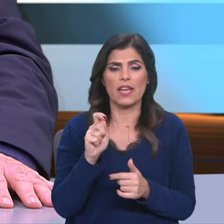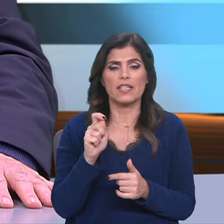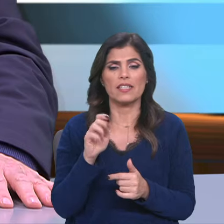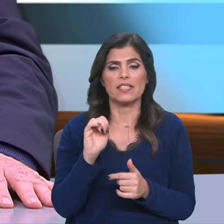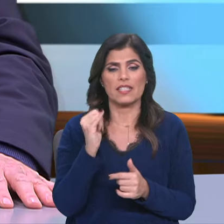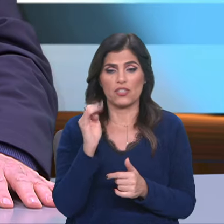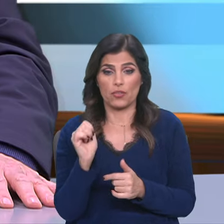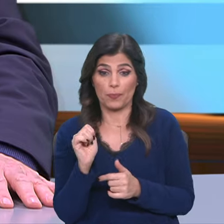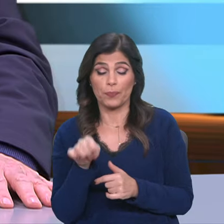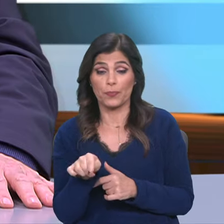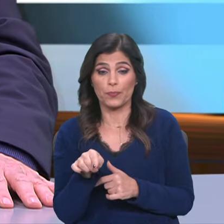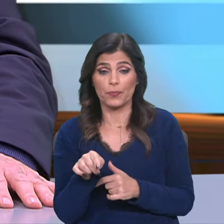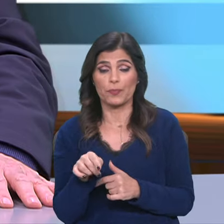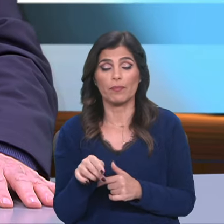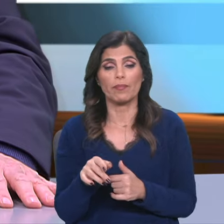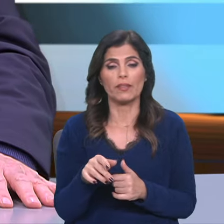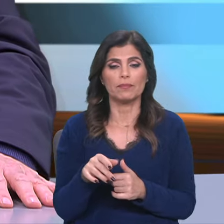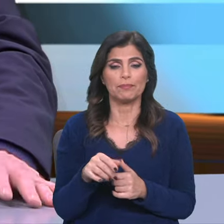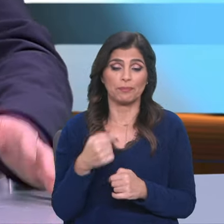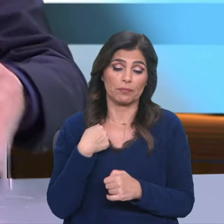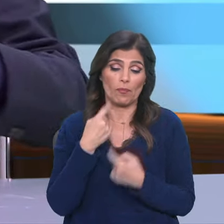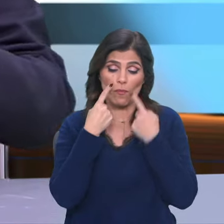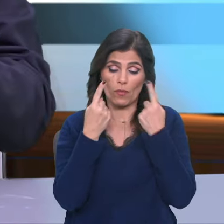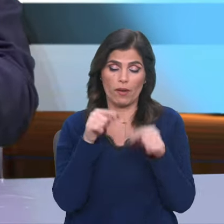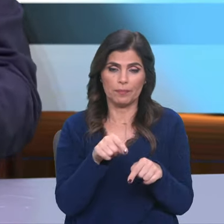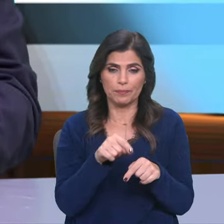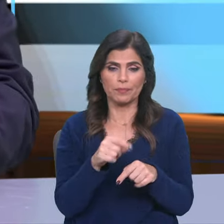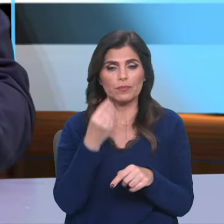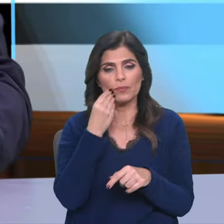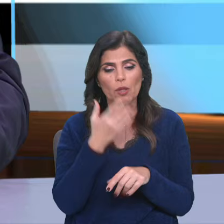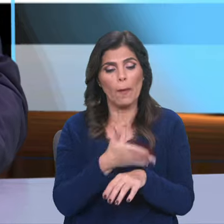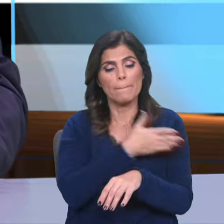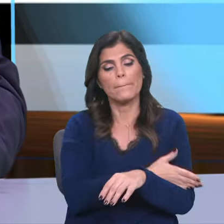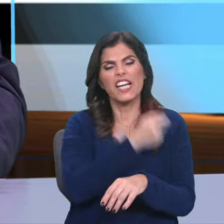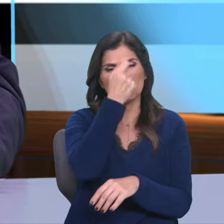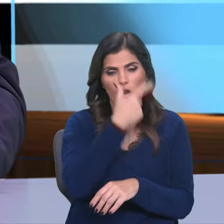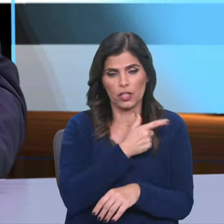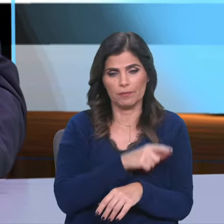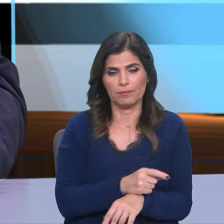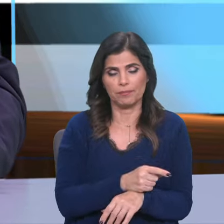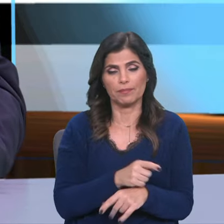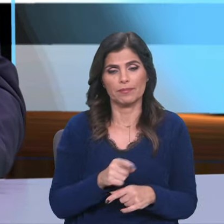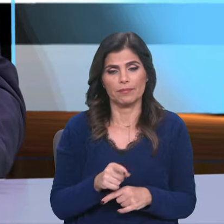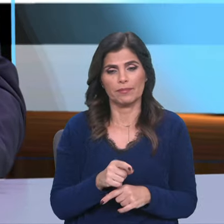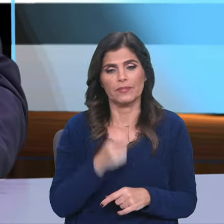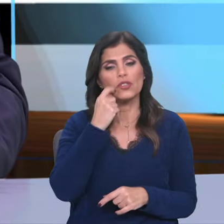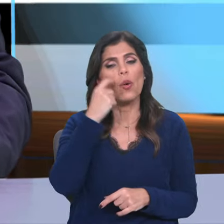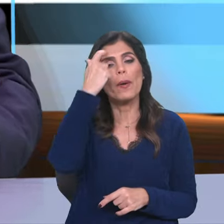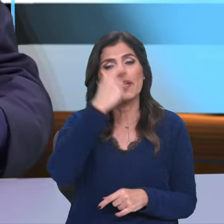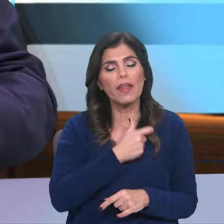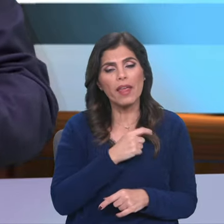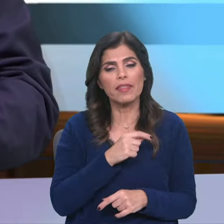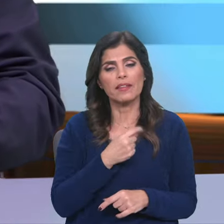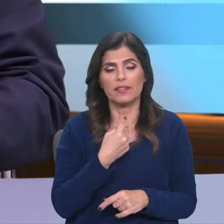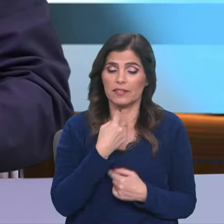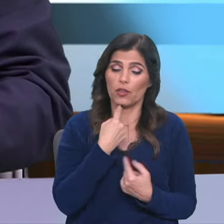que realmente eu apresento aí como uma pré-história da humanidade, e que